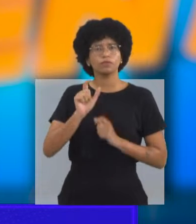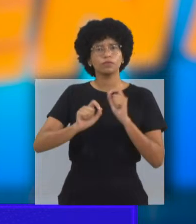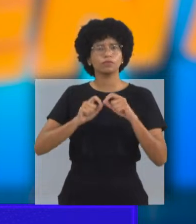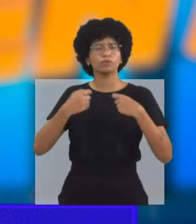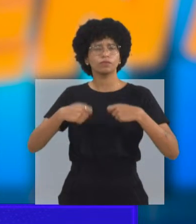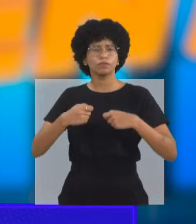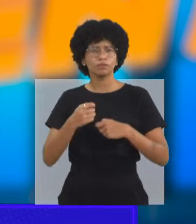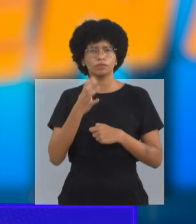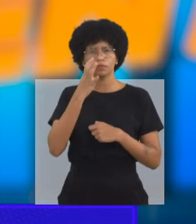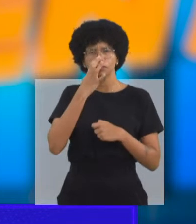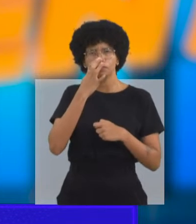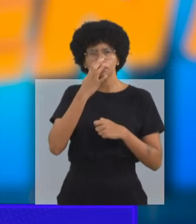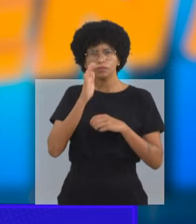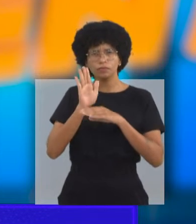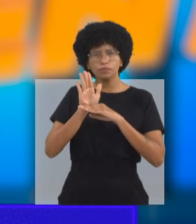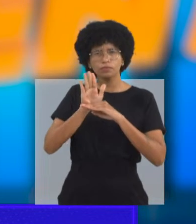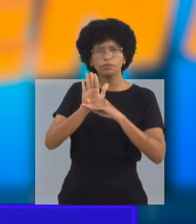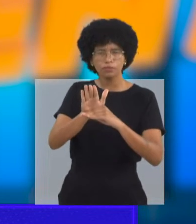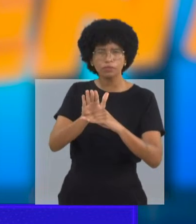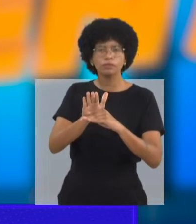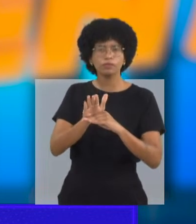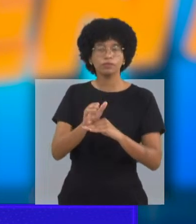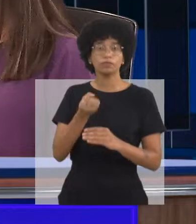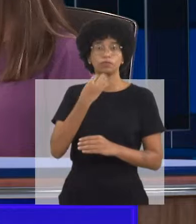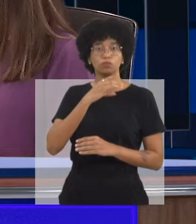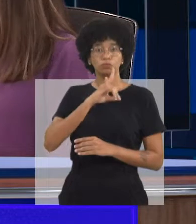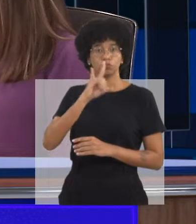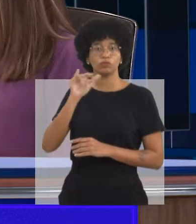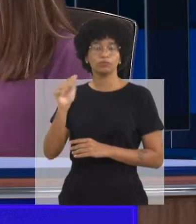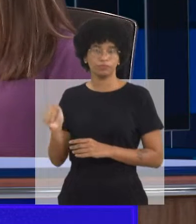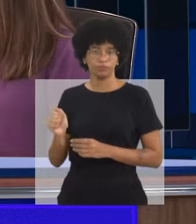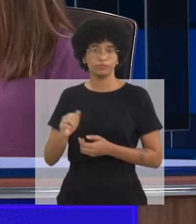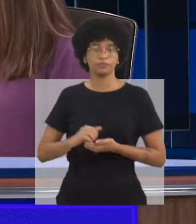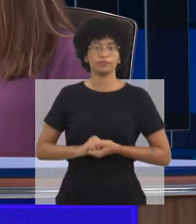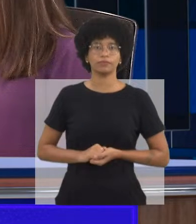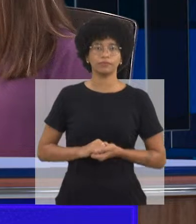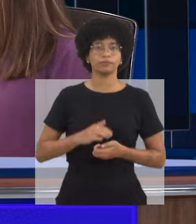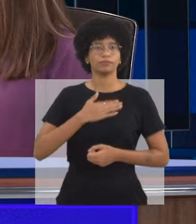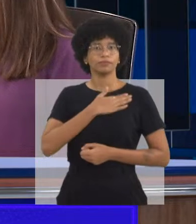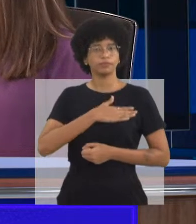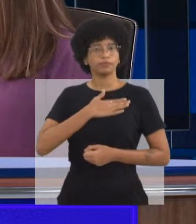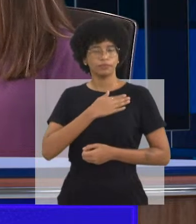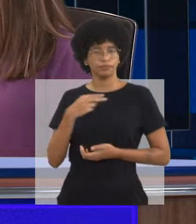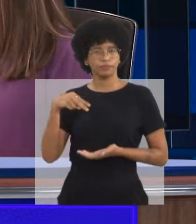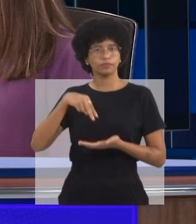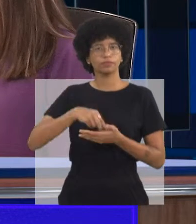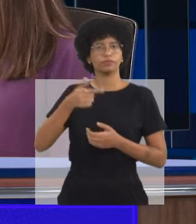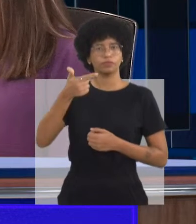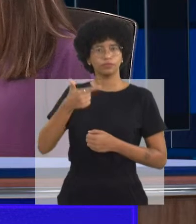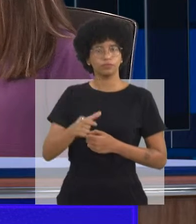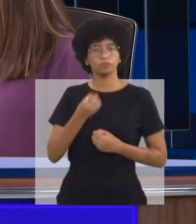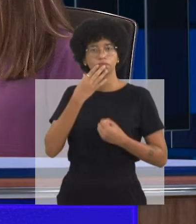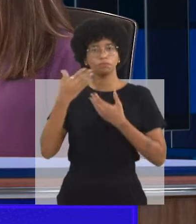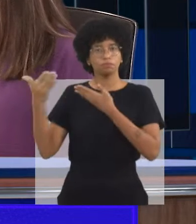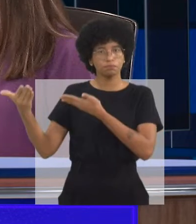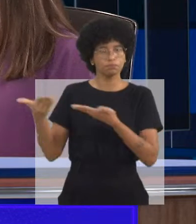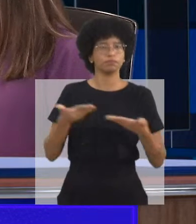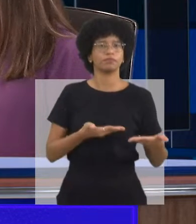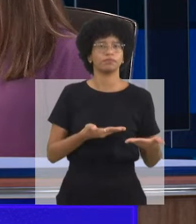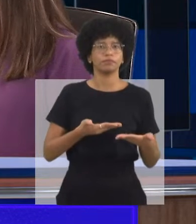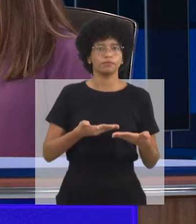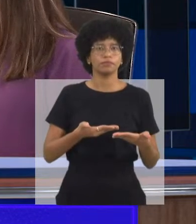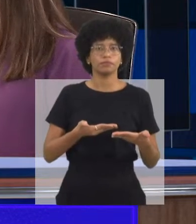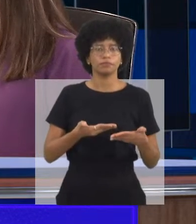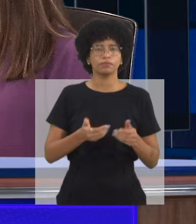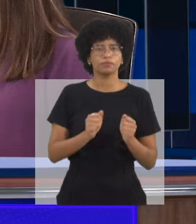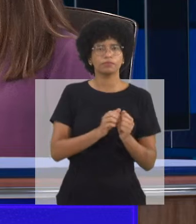assistidas, precisam ser acompanhadas. Samara, bom dia. Bom dia, Chico. Prazer estar aqui novamente. Seja bem-vinda. E